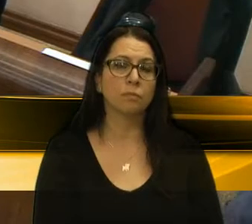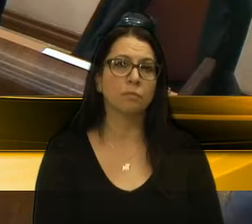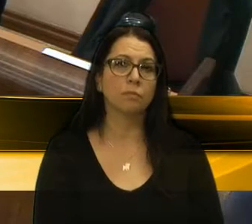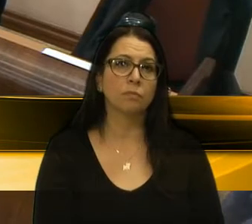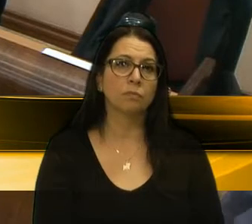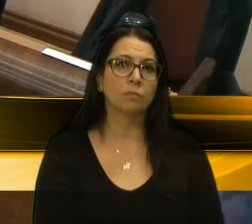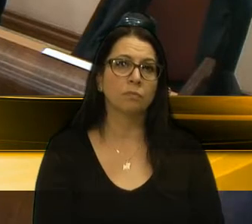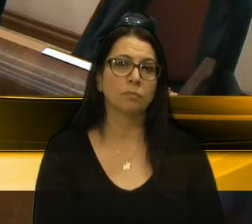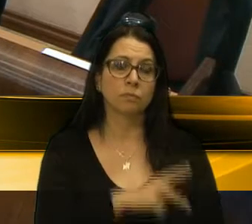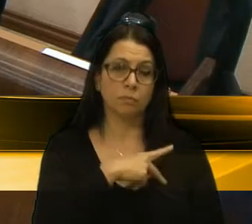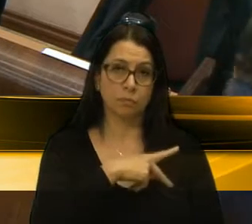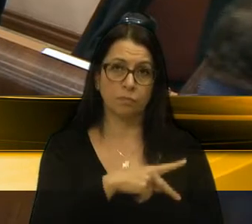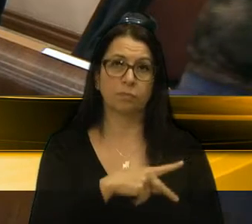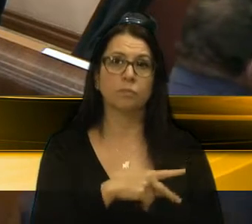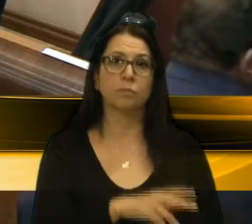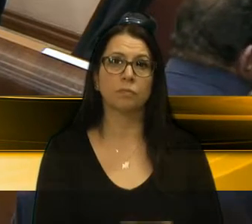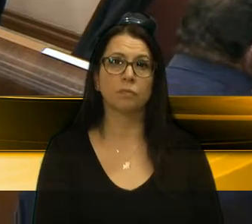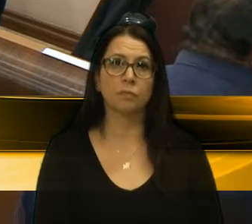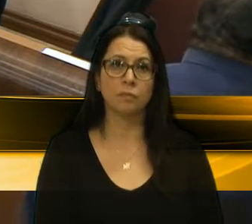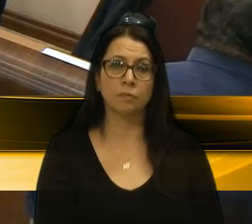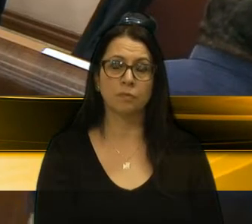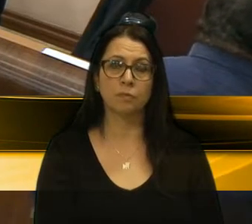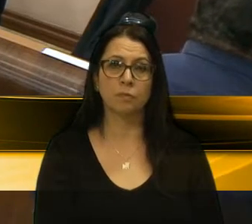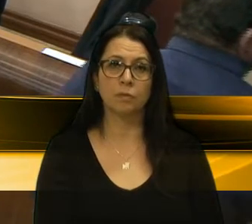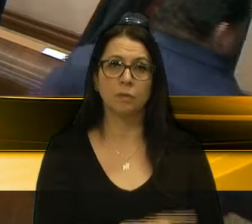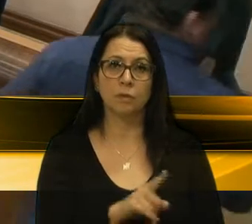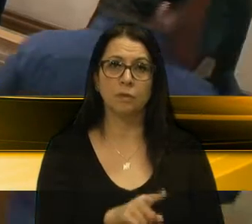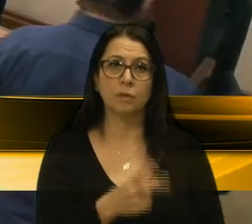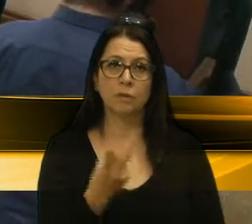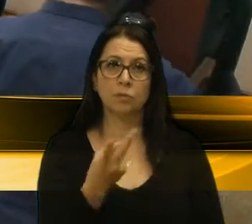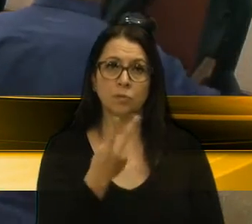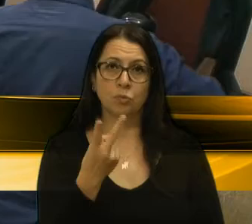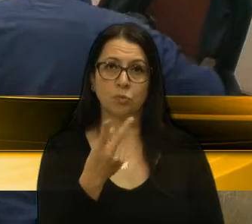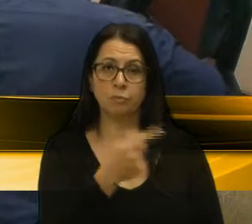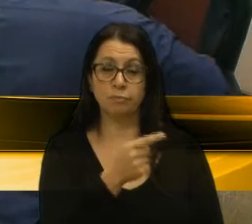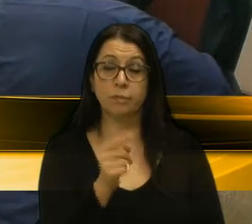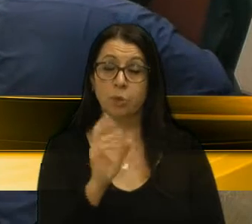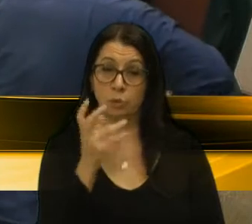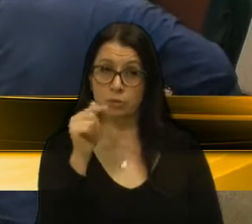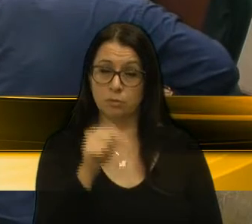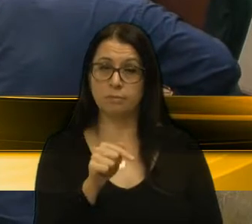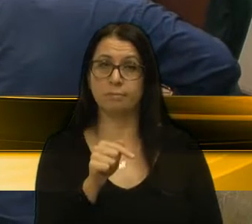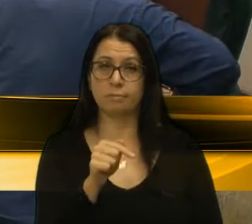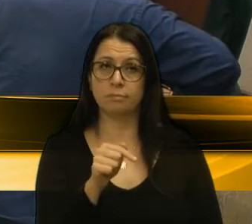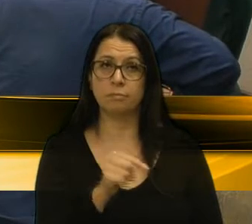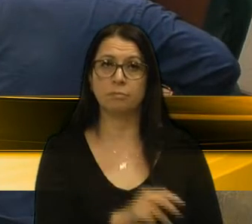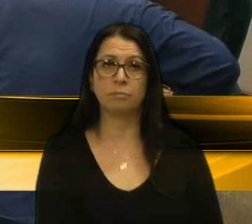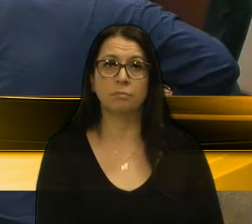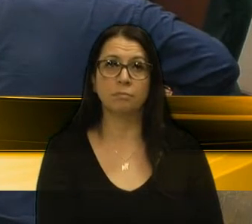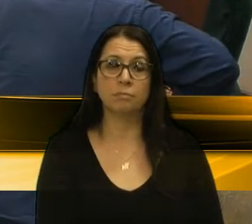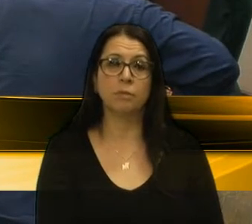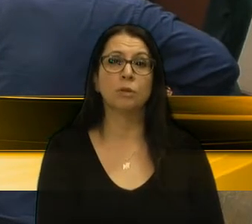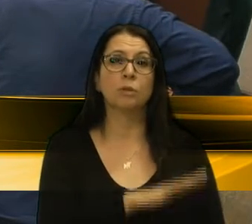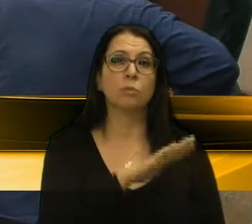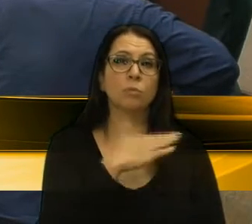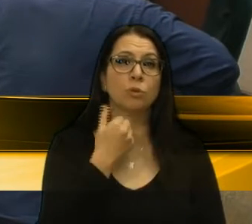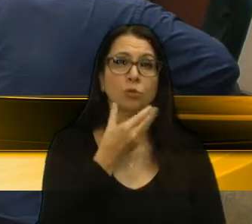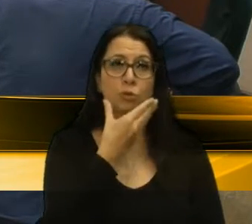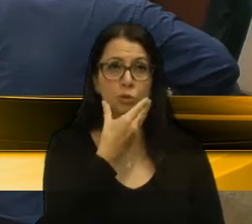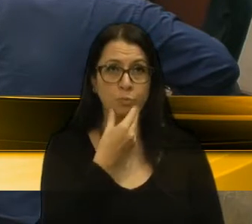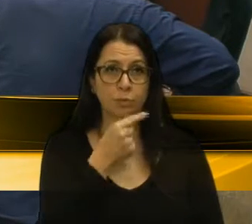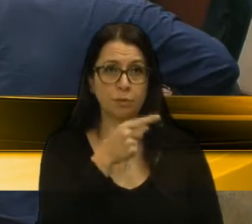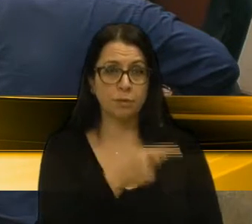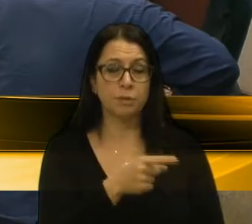Senhor Presidente, esses dois casos da morte do menino Taylor